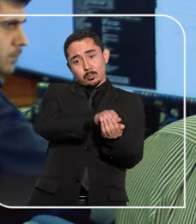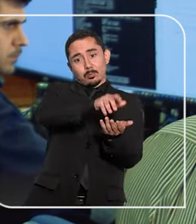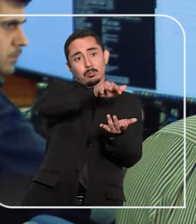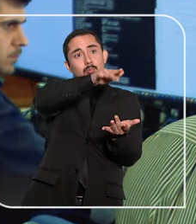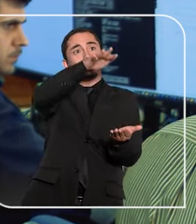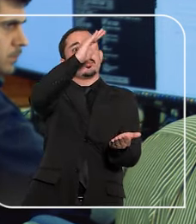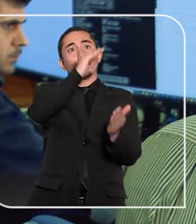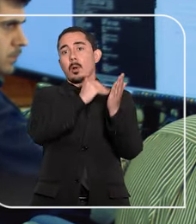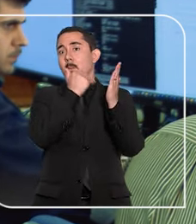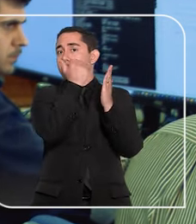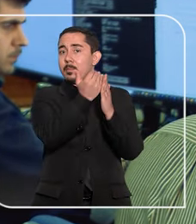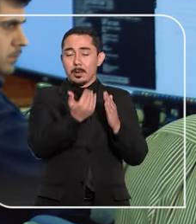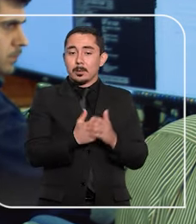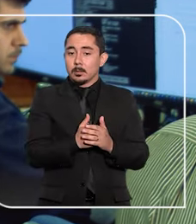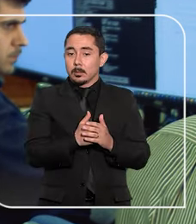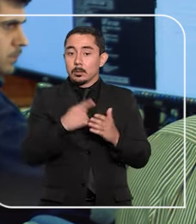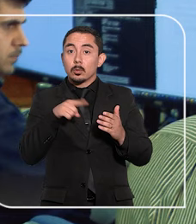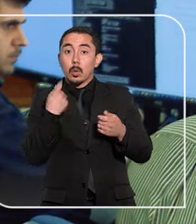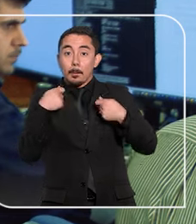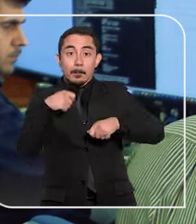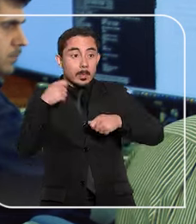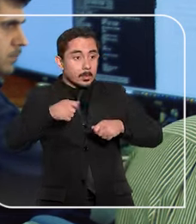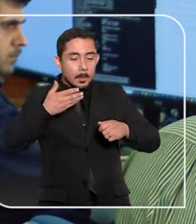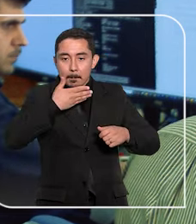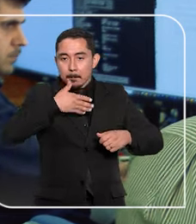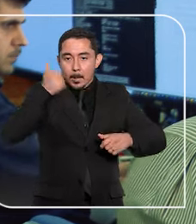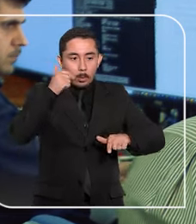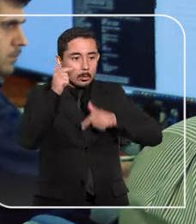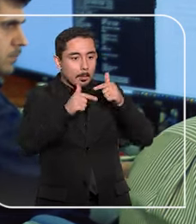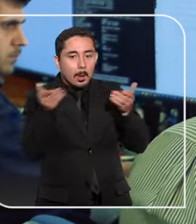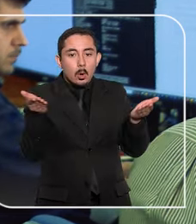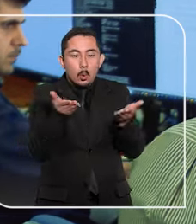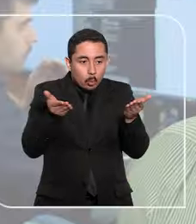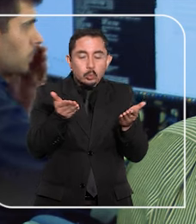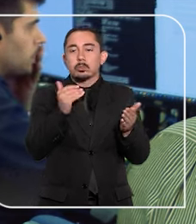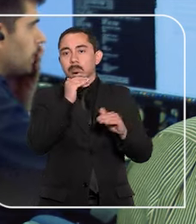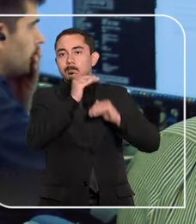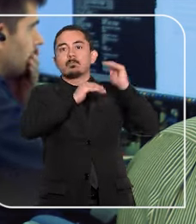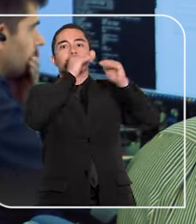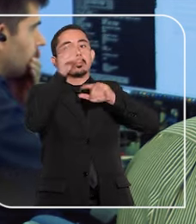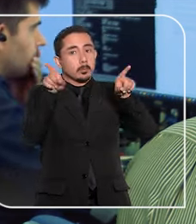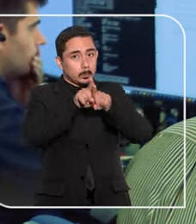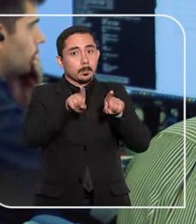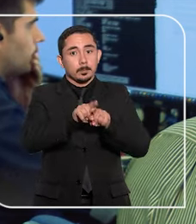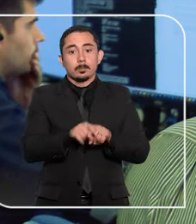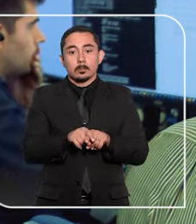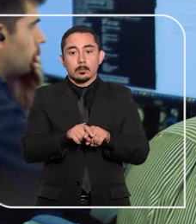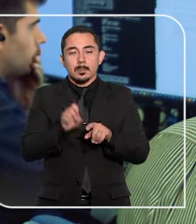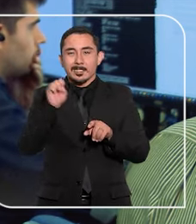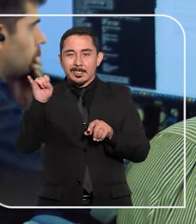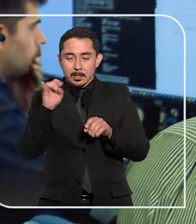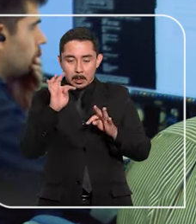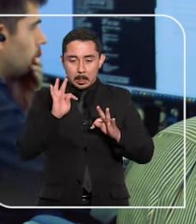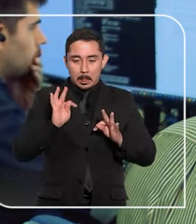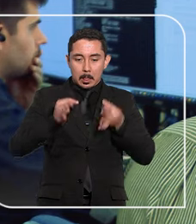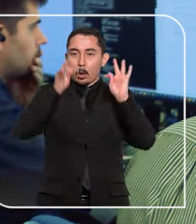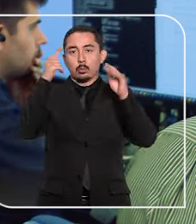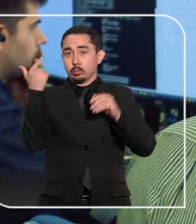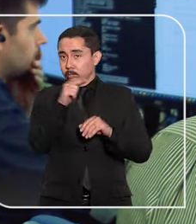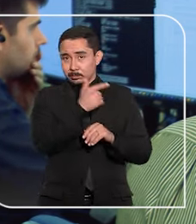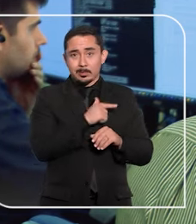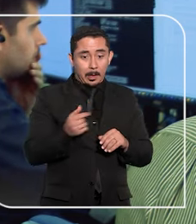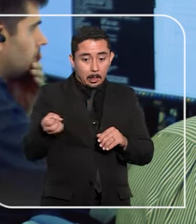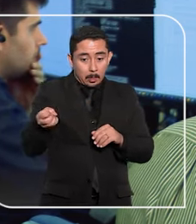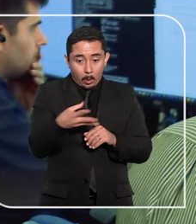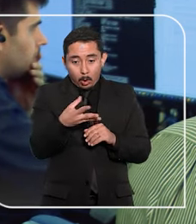formas de tentar aumentar a produtividade dos servidores que já existem hoje em dia. E se nós não tivermos algumas tecnologias mais novas que